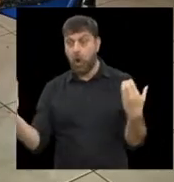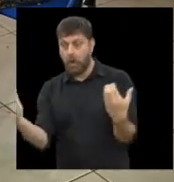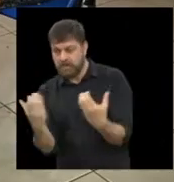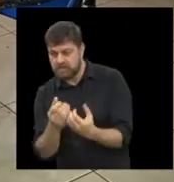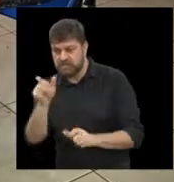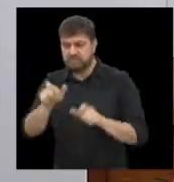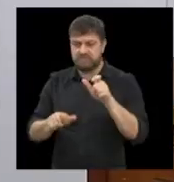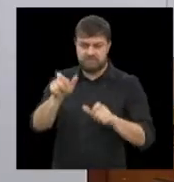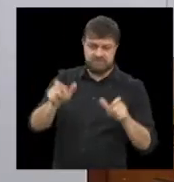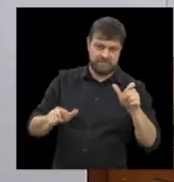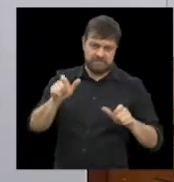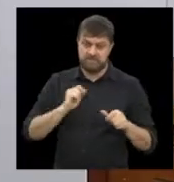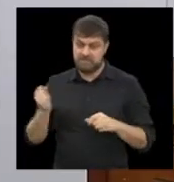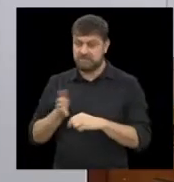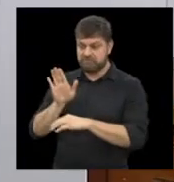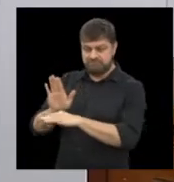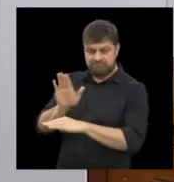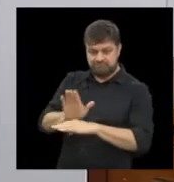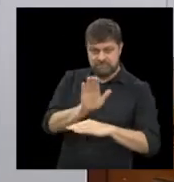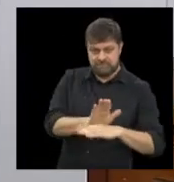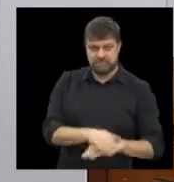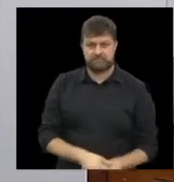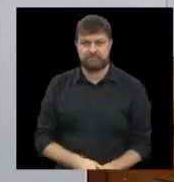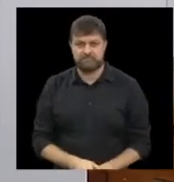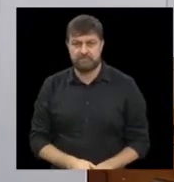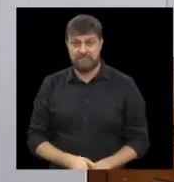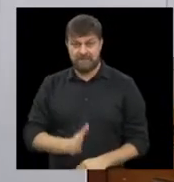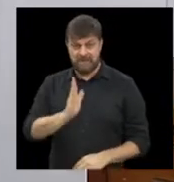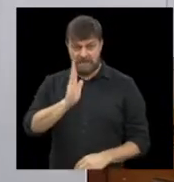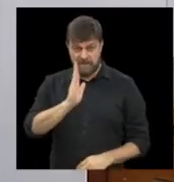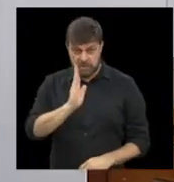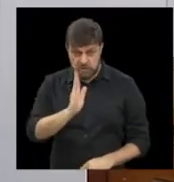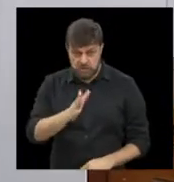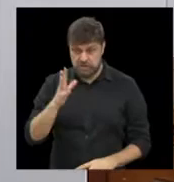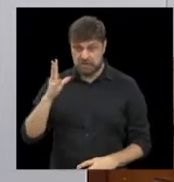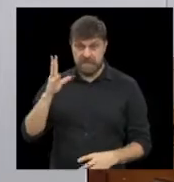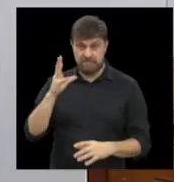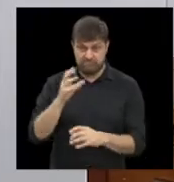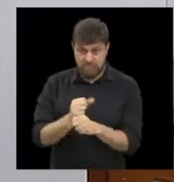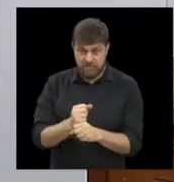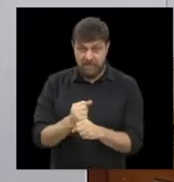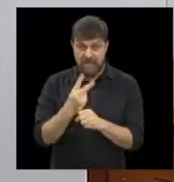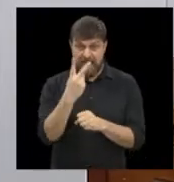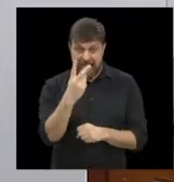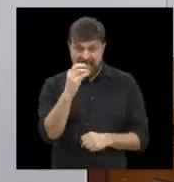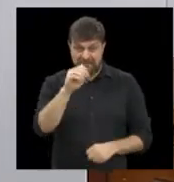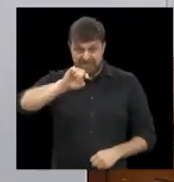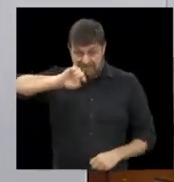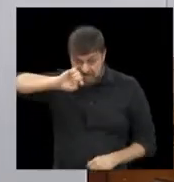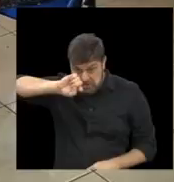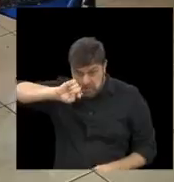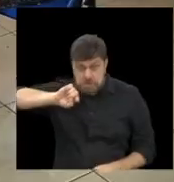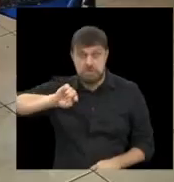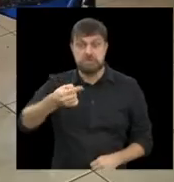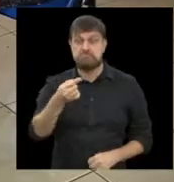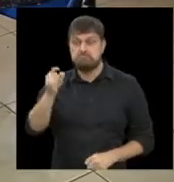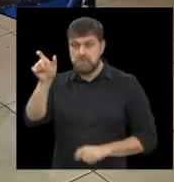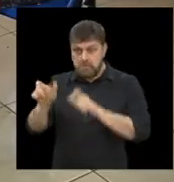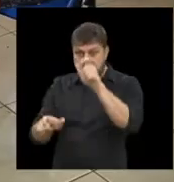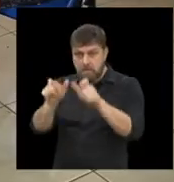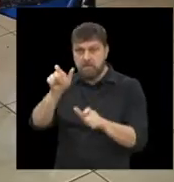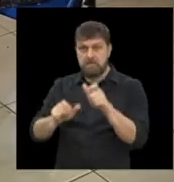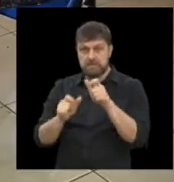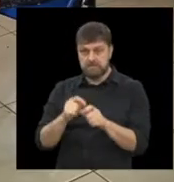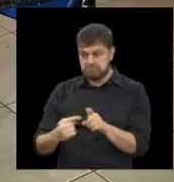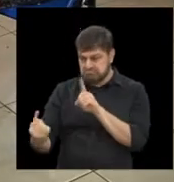sentido, uma entidade que já vocês fazem mais de 20 mil atendimentos com essa delimitação de espaço. Quando tiver um